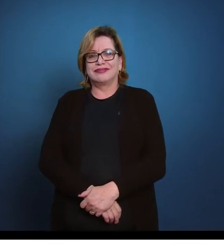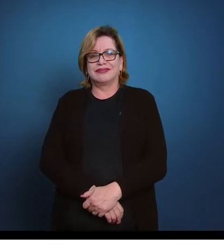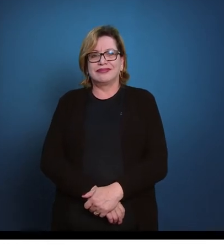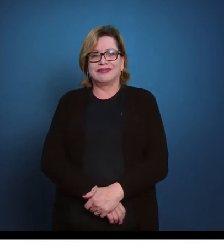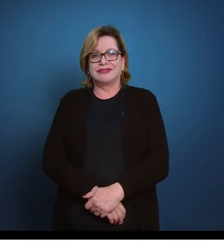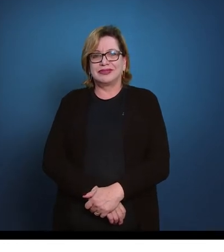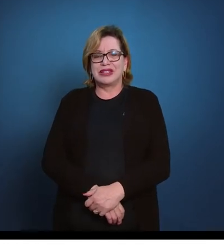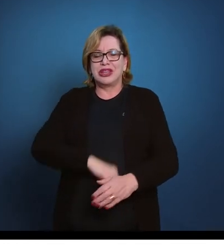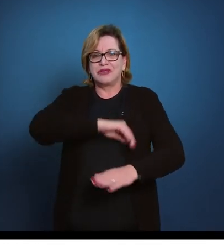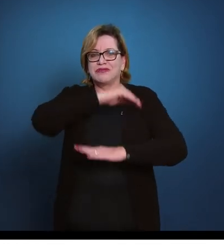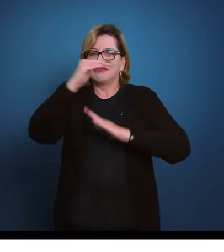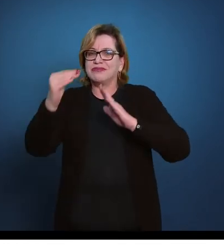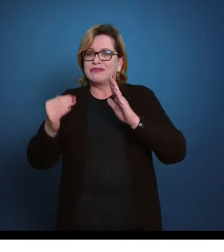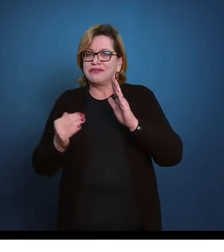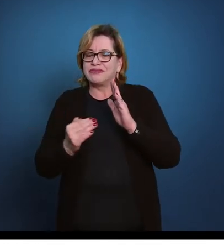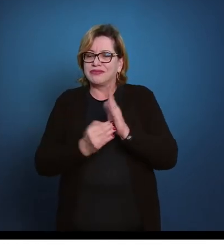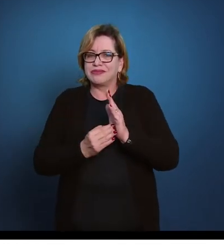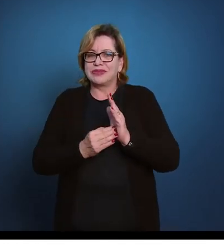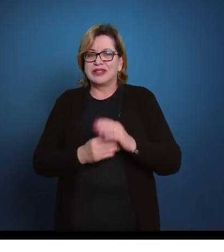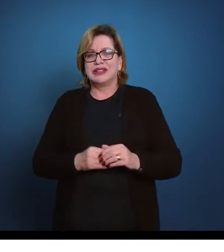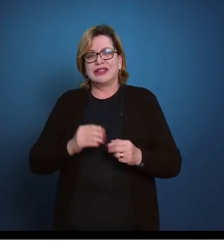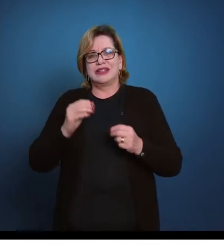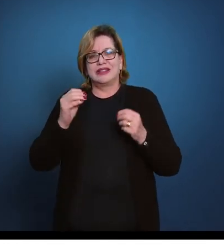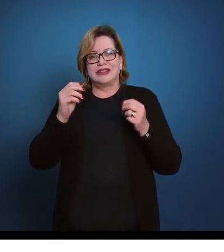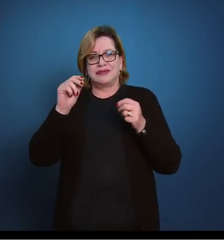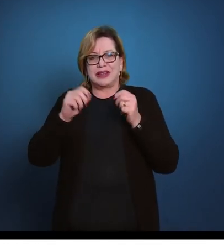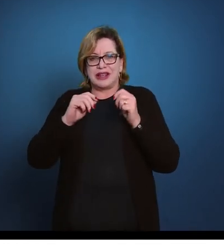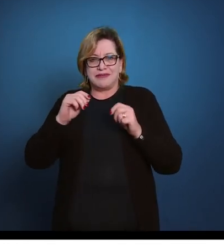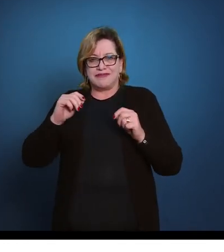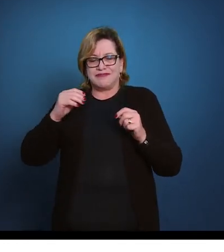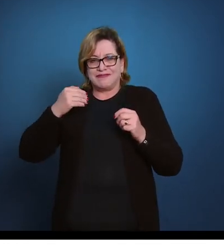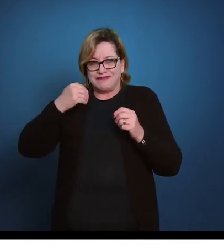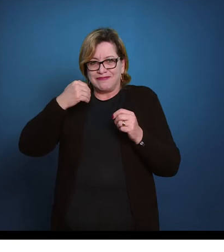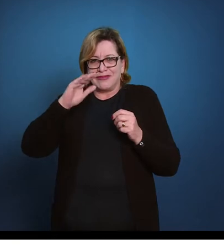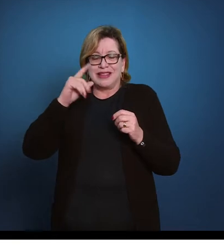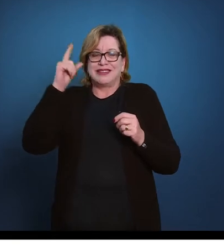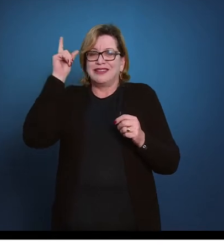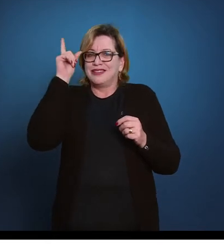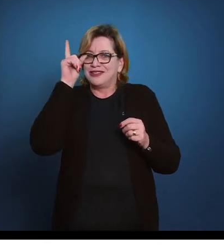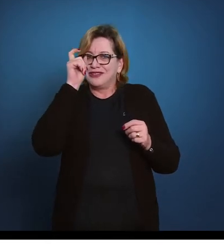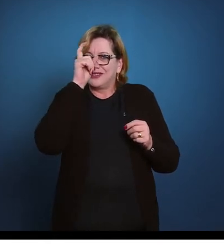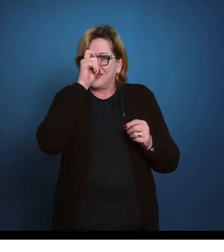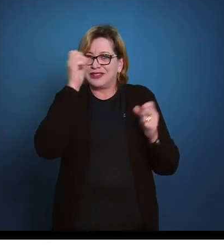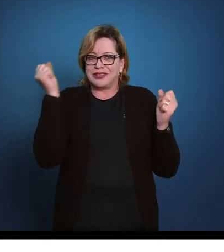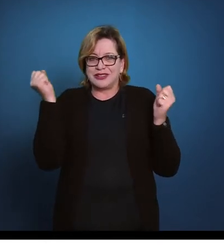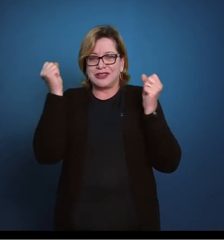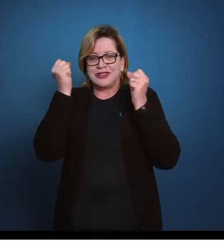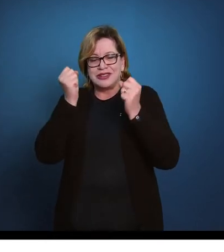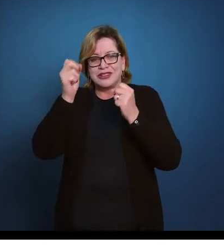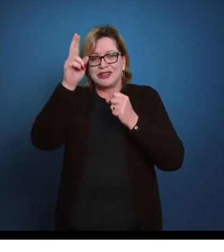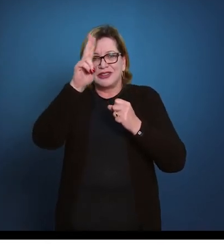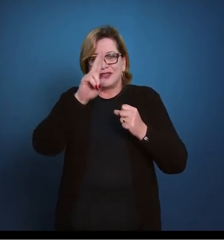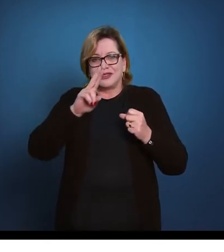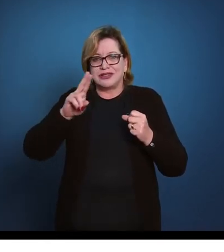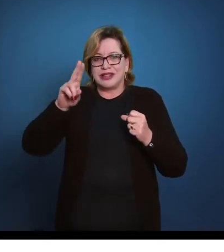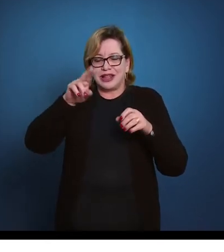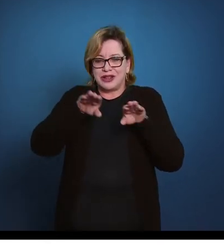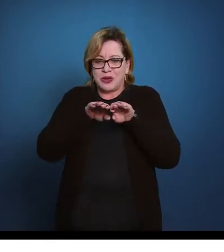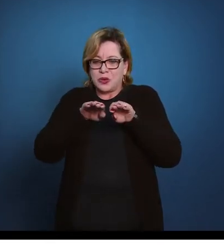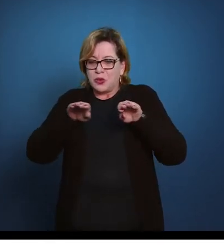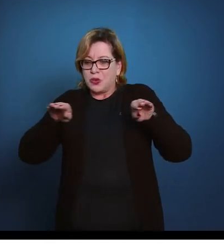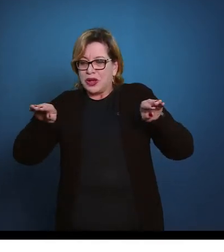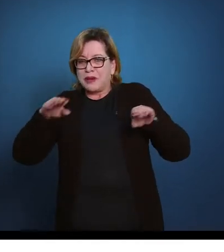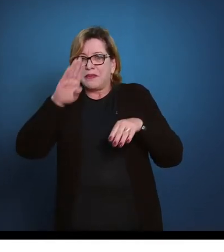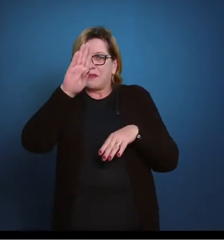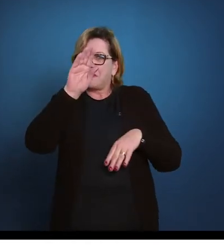E por fim, para aumentar um pouco o grau de dificuldade, nós podemos utilizar um banco ou